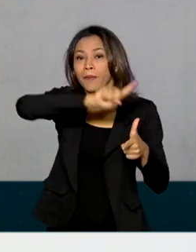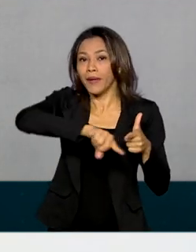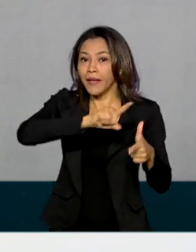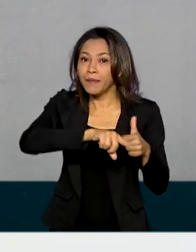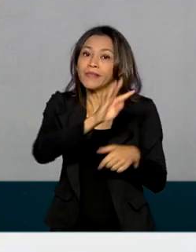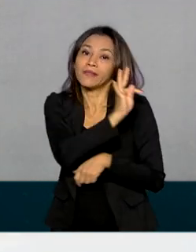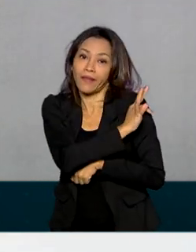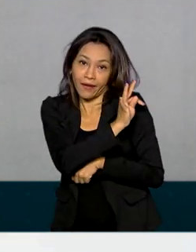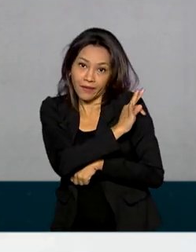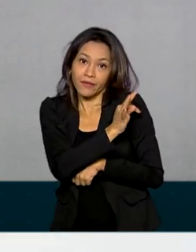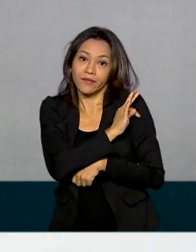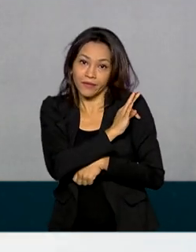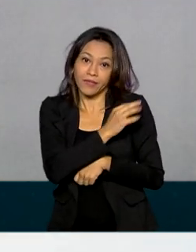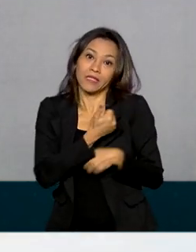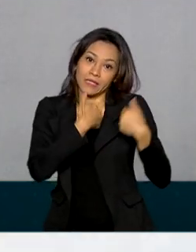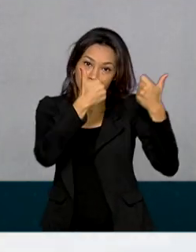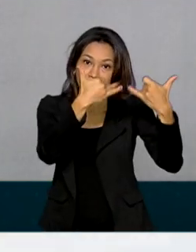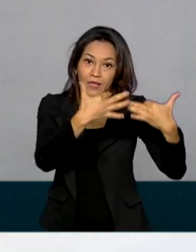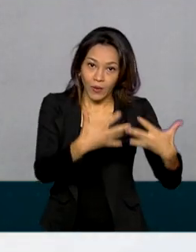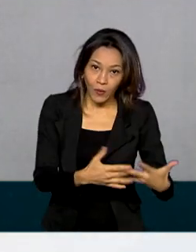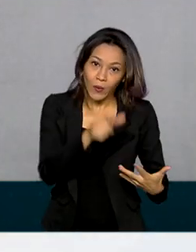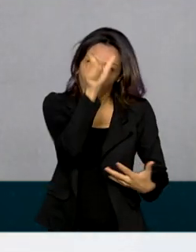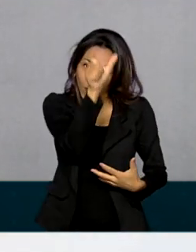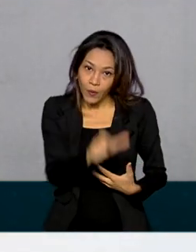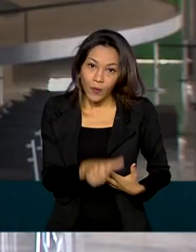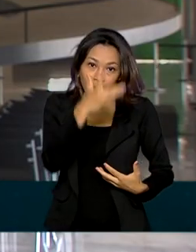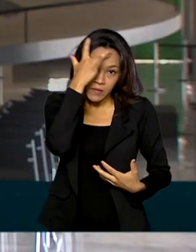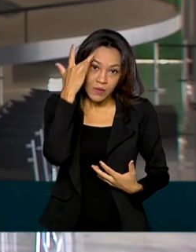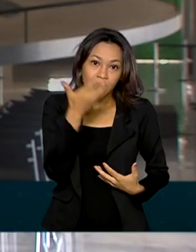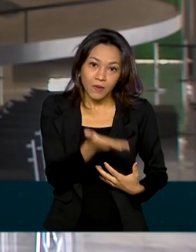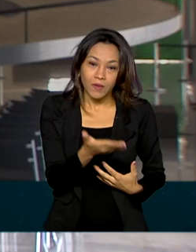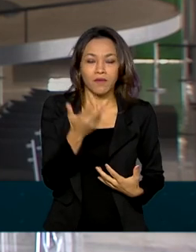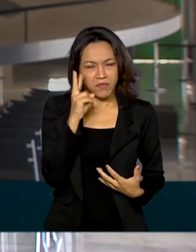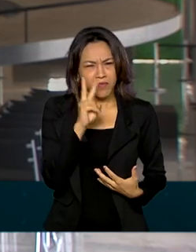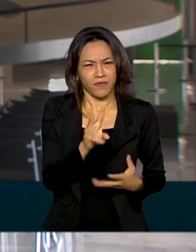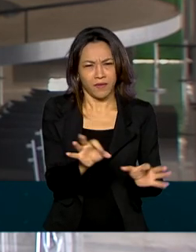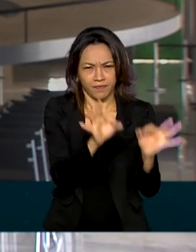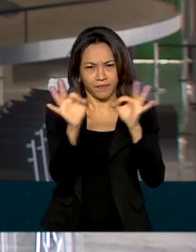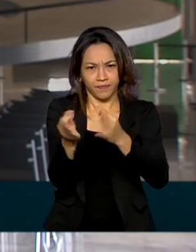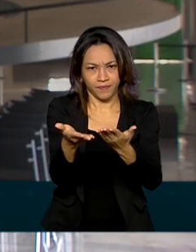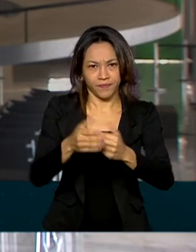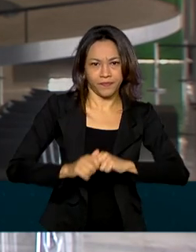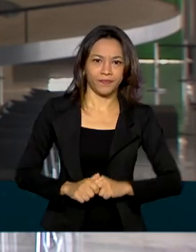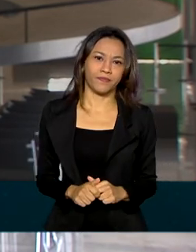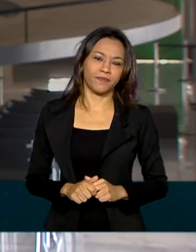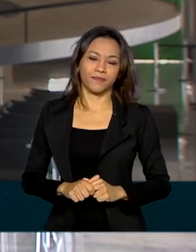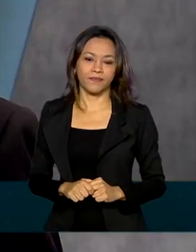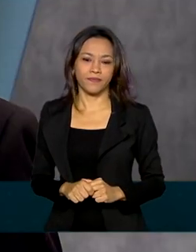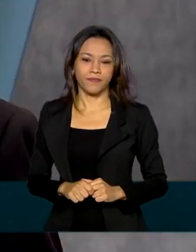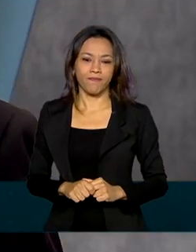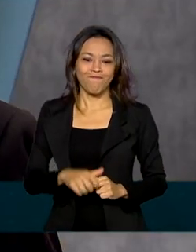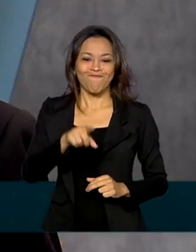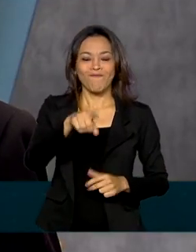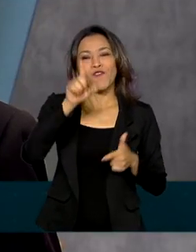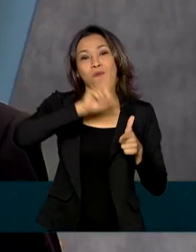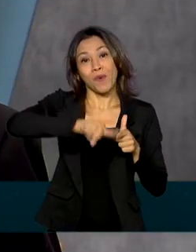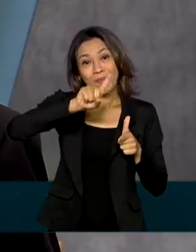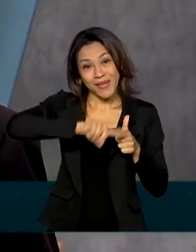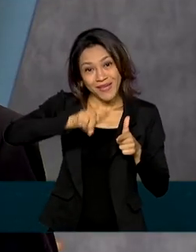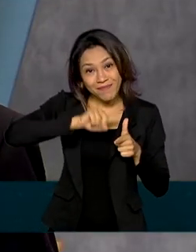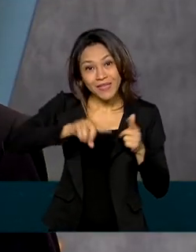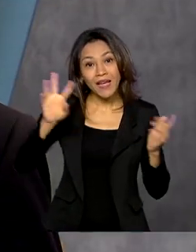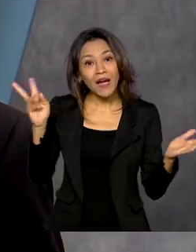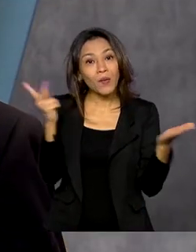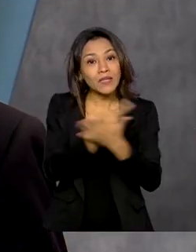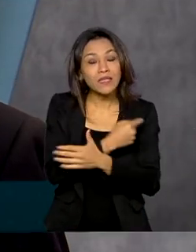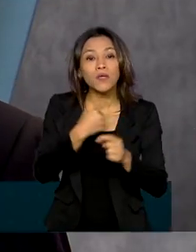como explica o assessor do Ministério de Ciência, Inovações e Tecnologias. Vamos ouvir. Foi um problema ocasionado ali por